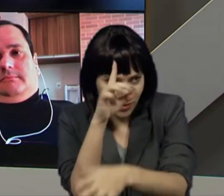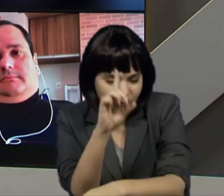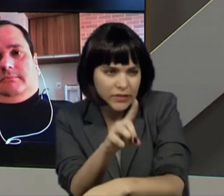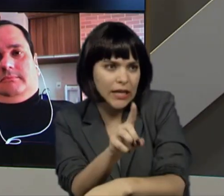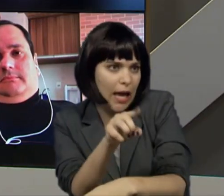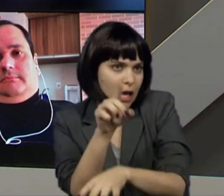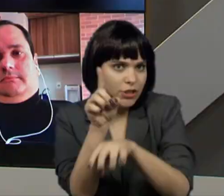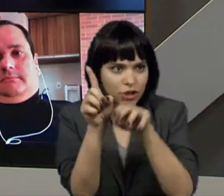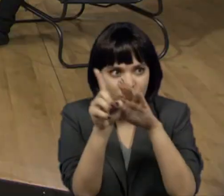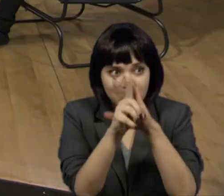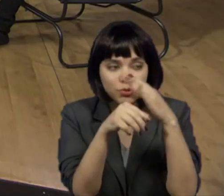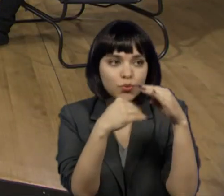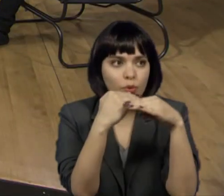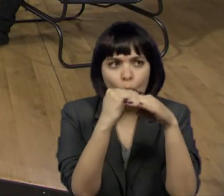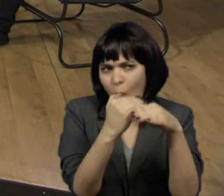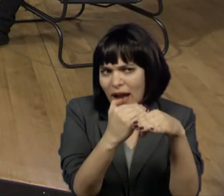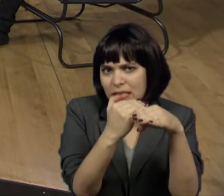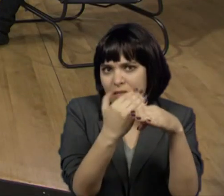direitos iguais?